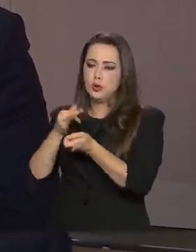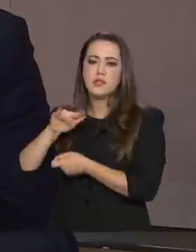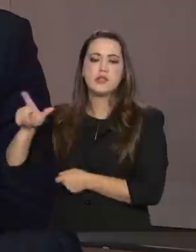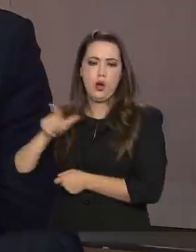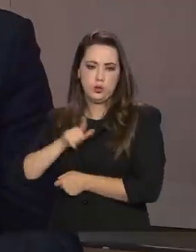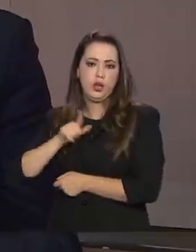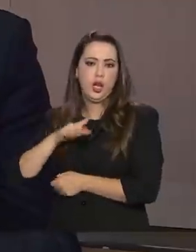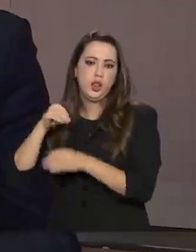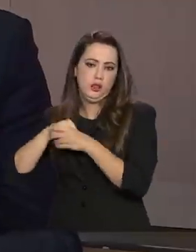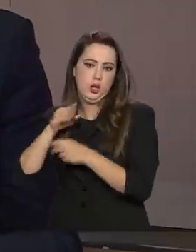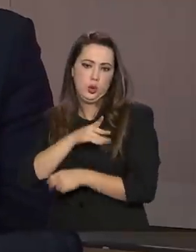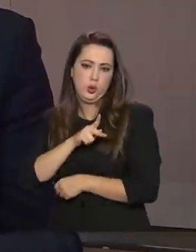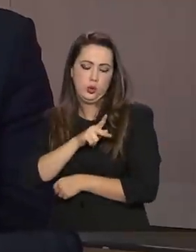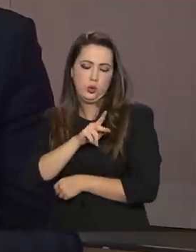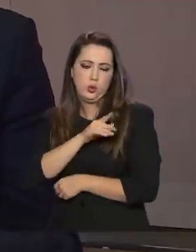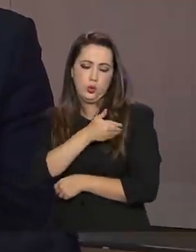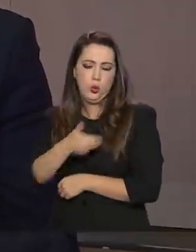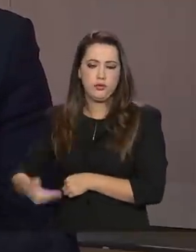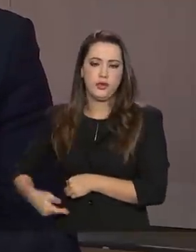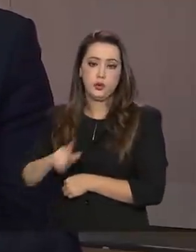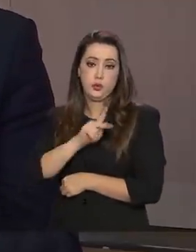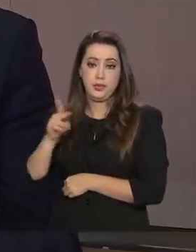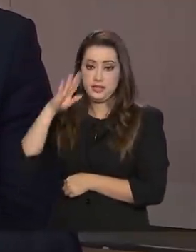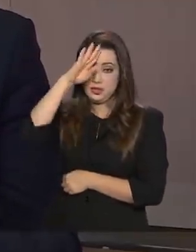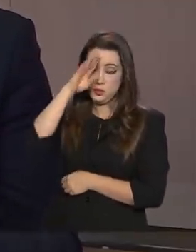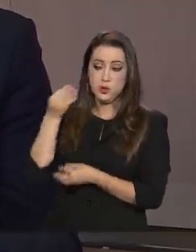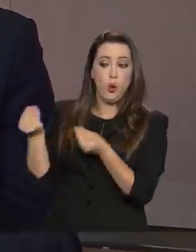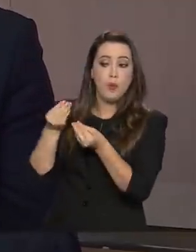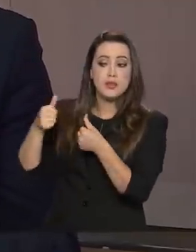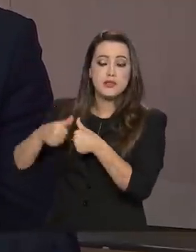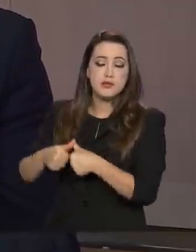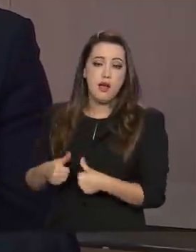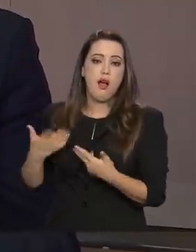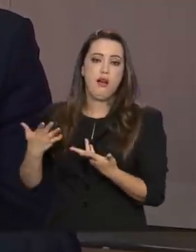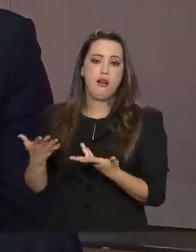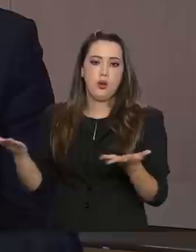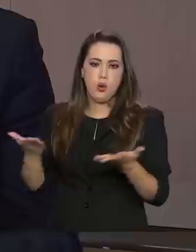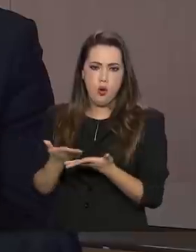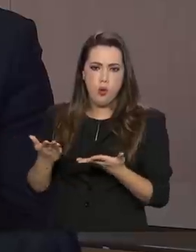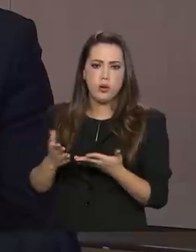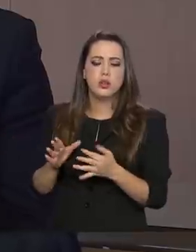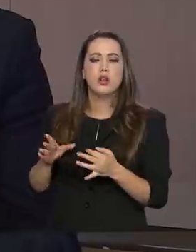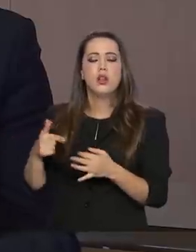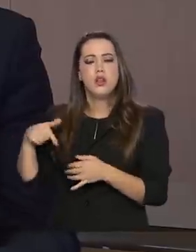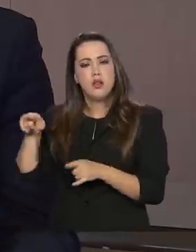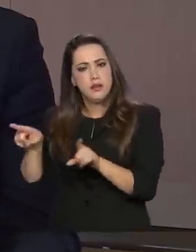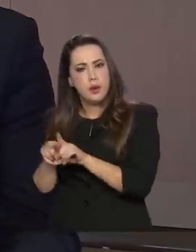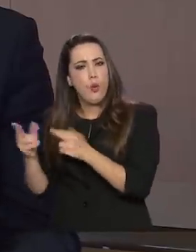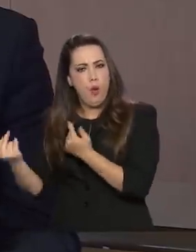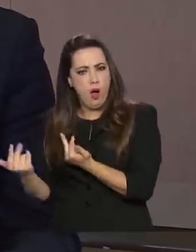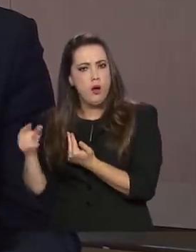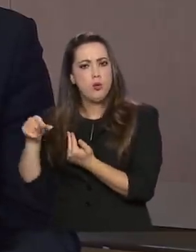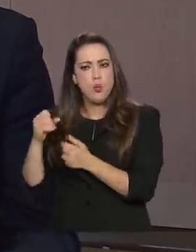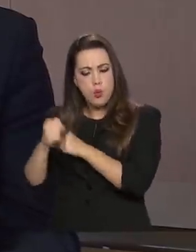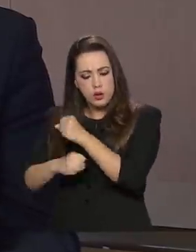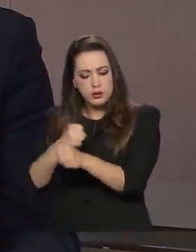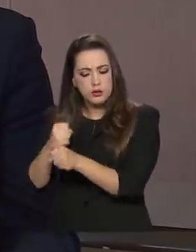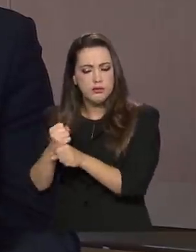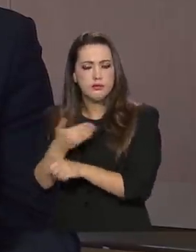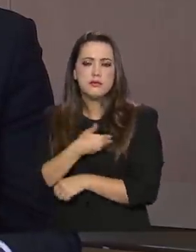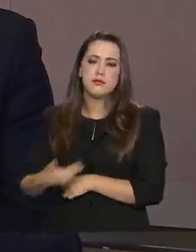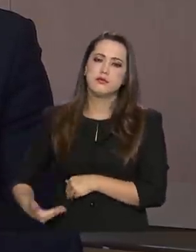fez isso em 2019. Como é que está nesse momento? O mercado, ele entende também que a partir do ano que vem o governo volta